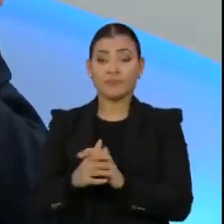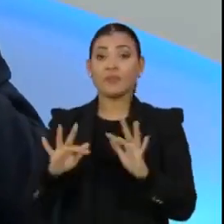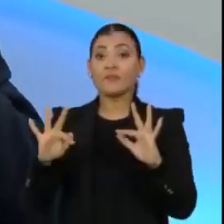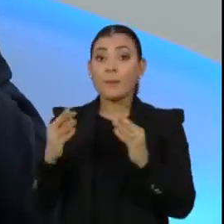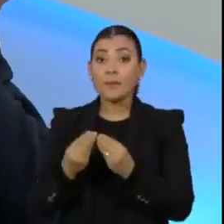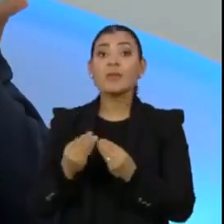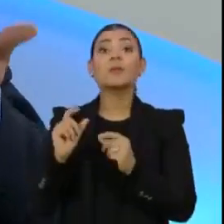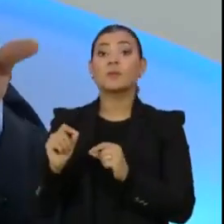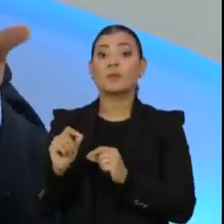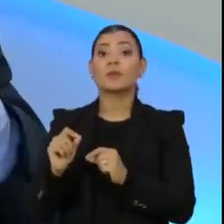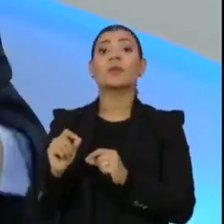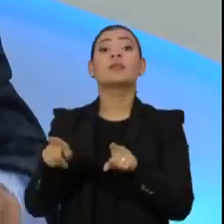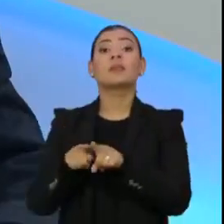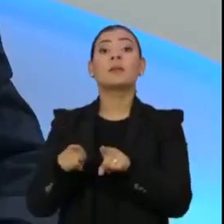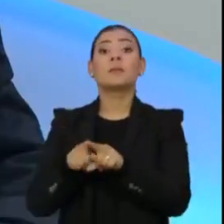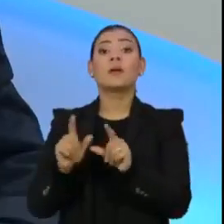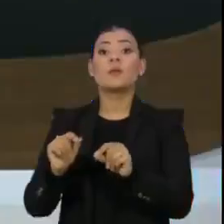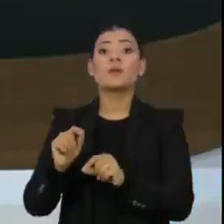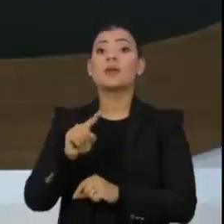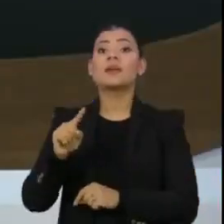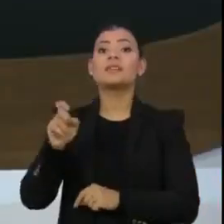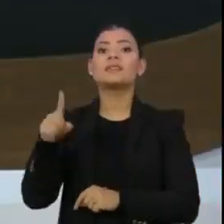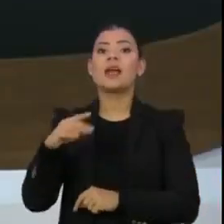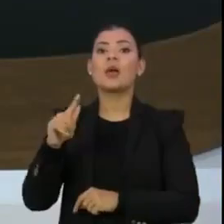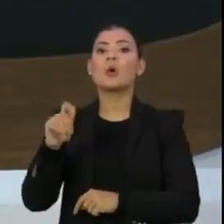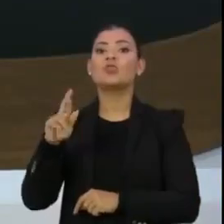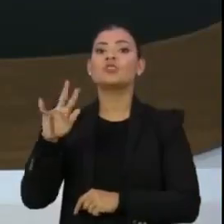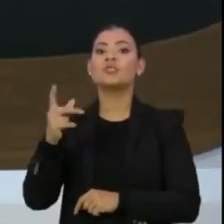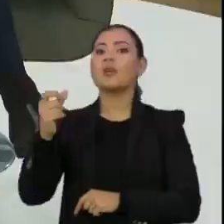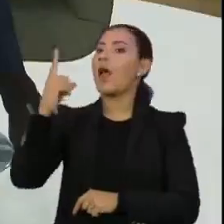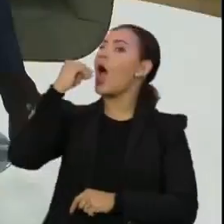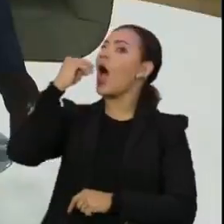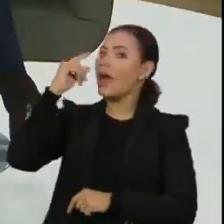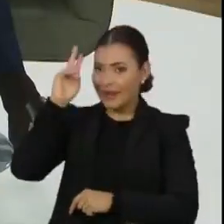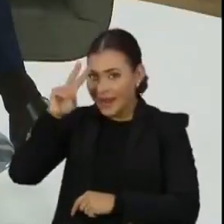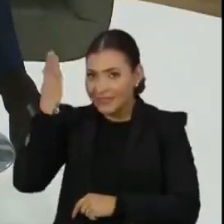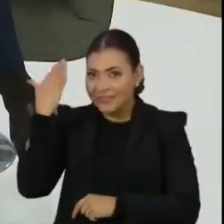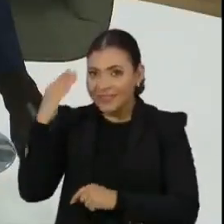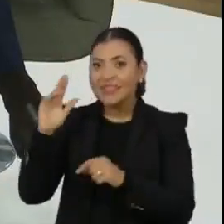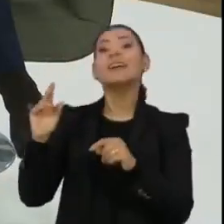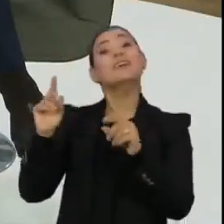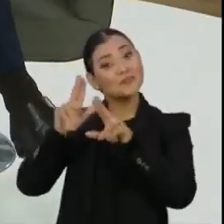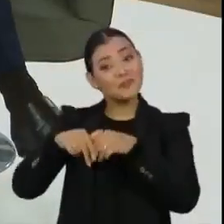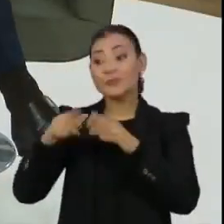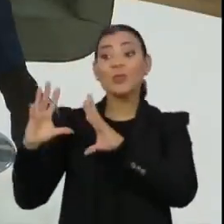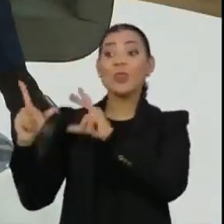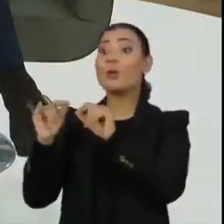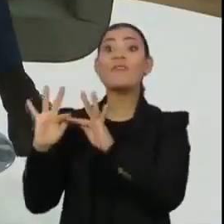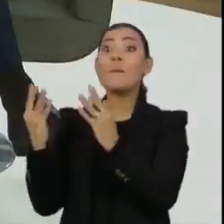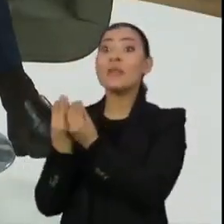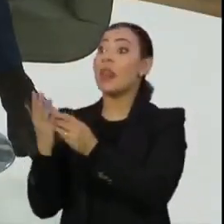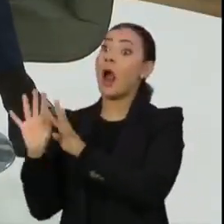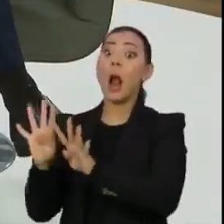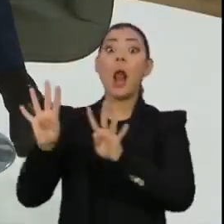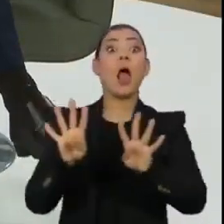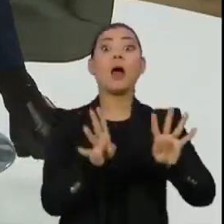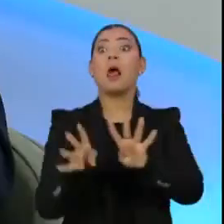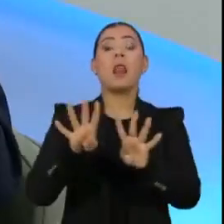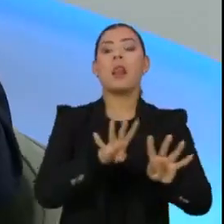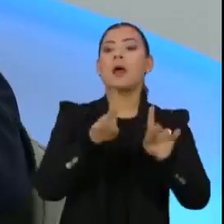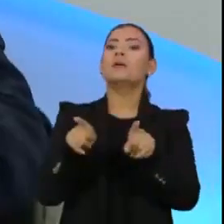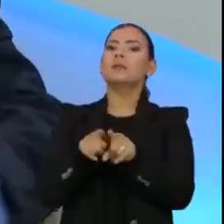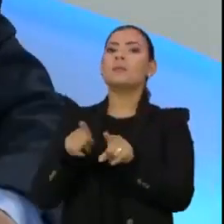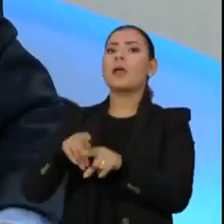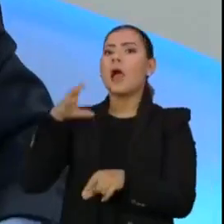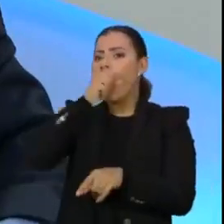família do Zé Gotinha já voltou para a televisão, apresentado pelo Ministério da Saúde, o presidente da República, num rápido surto, em